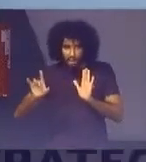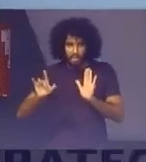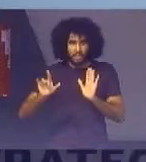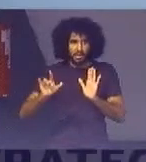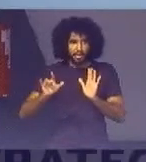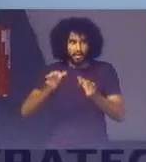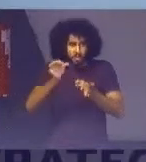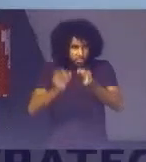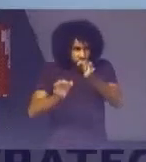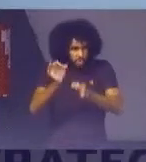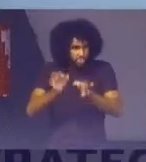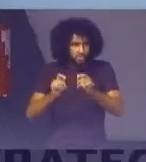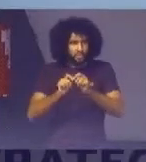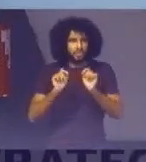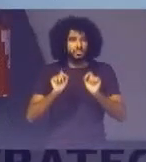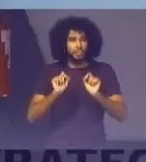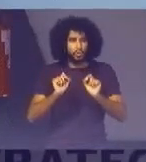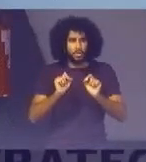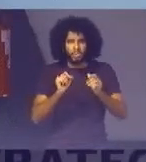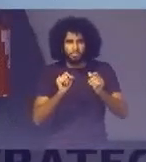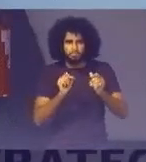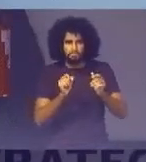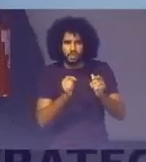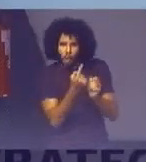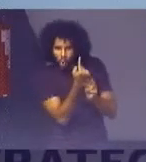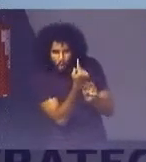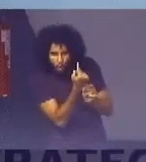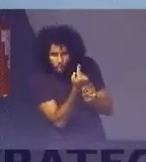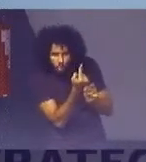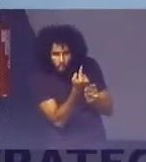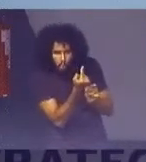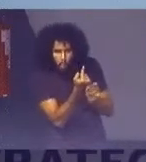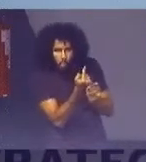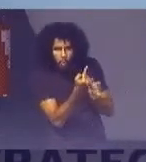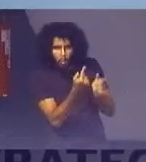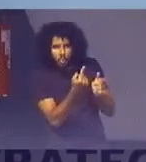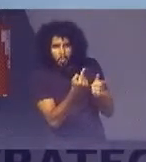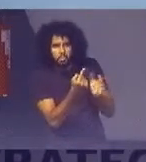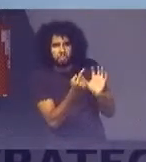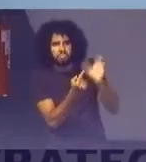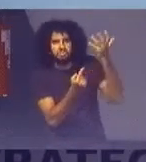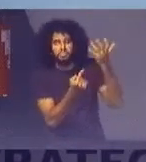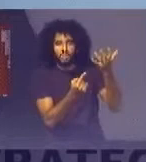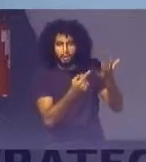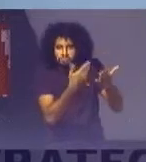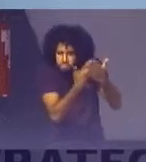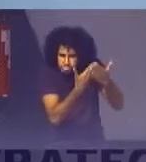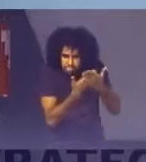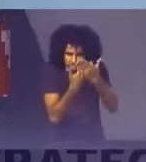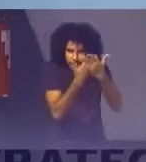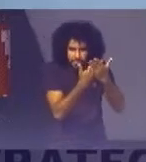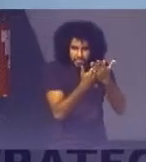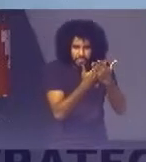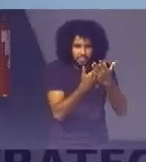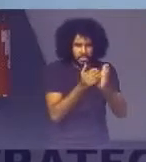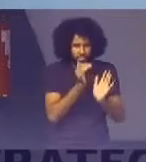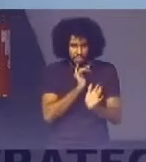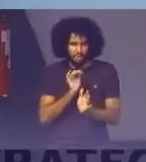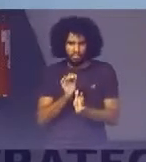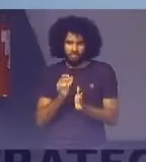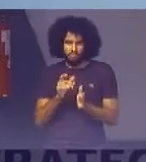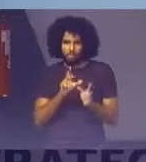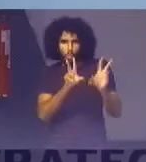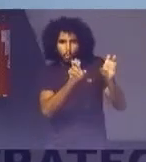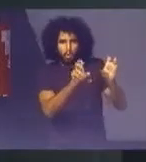Fizesse Um estudo de caso Um estudo de caso O que é um estudo de caso? aquele que nós fizemos De medicamento Escolhe um